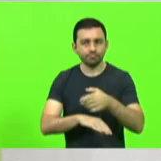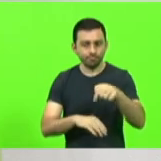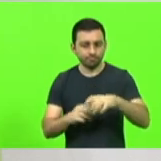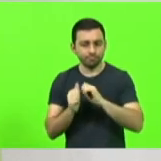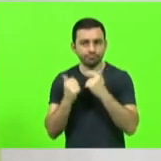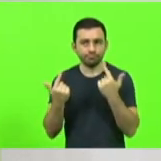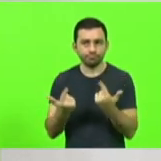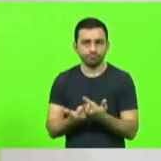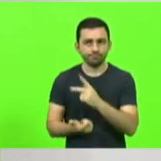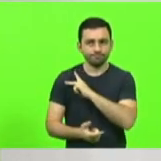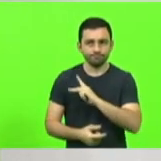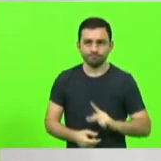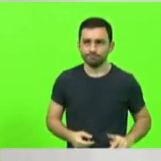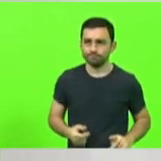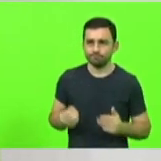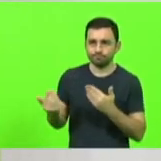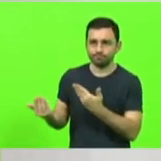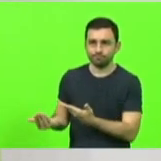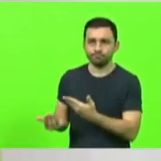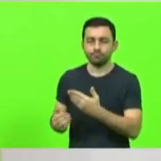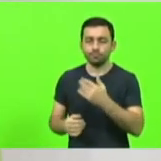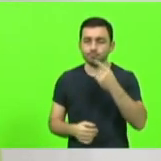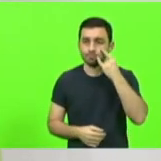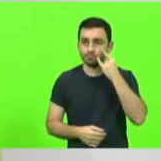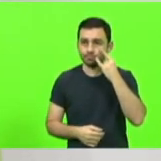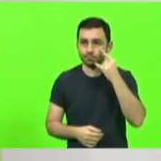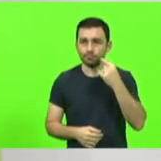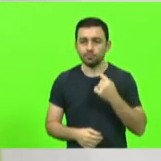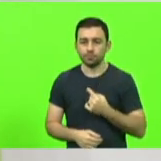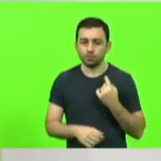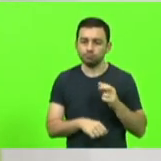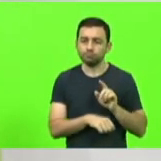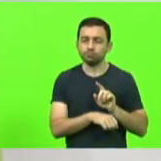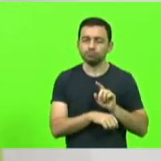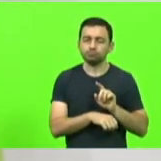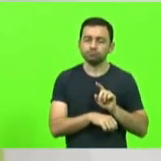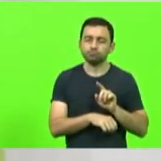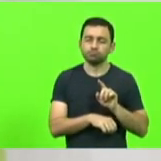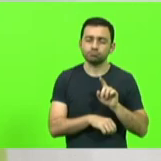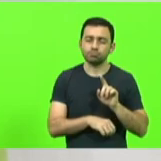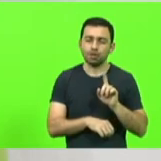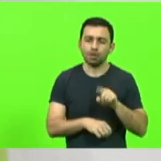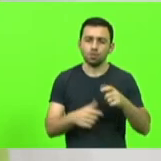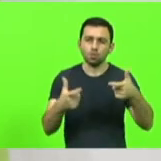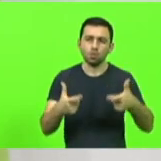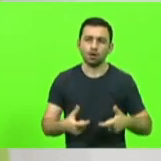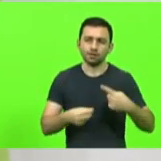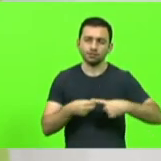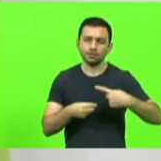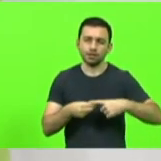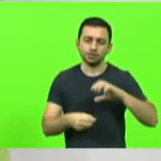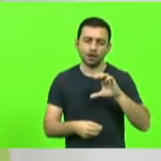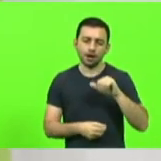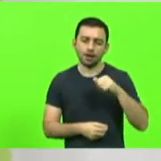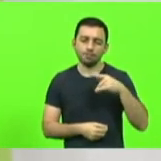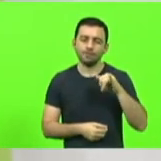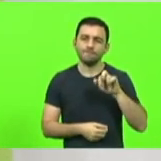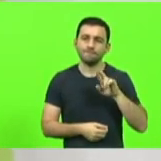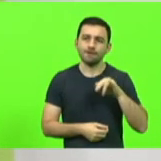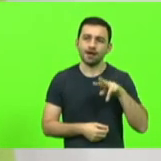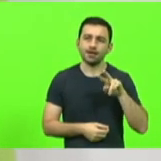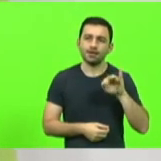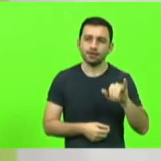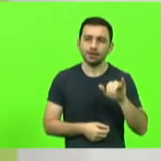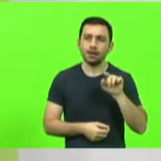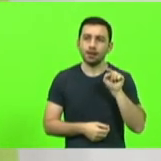o presidente deputado Mauro de Nadal em Capivari de Baixo onde realizou-se um